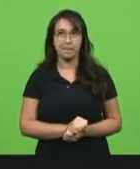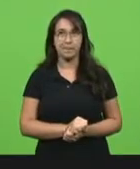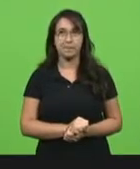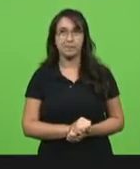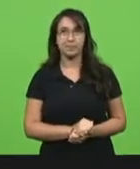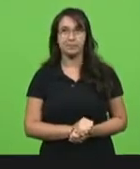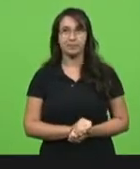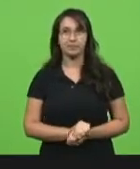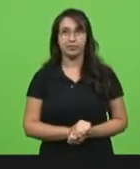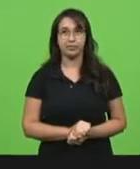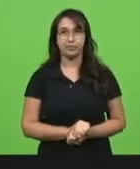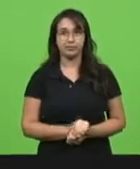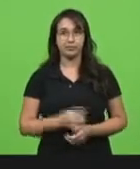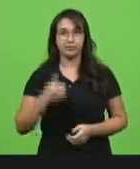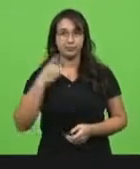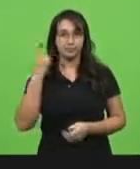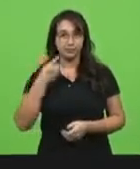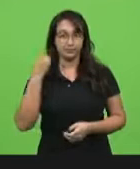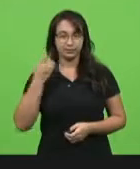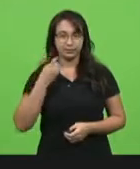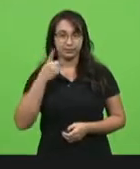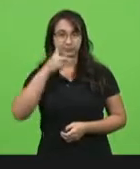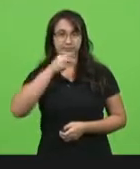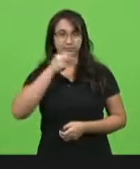Deputado Kennedy Nunes.